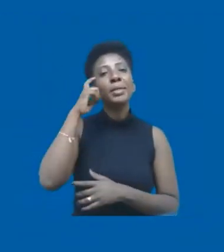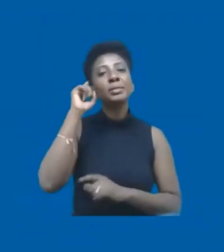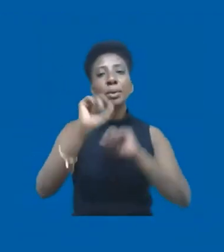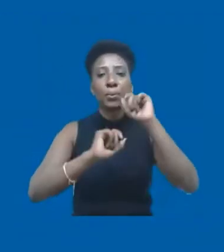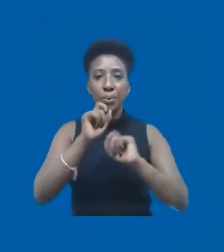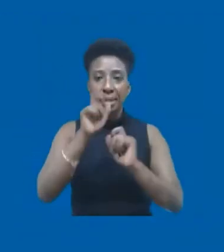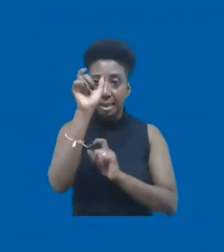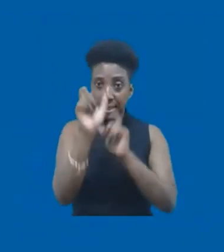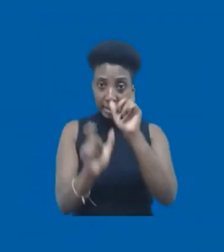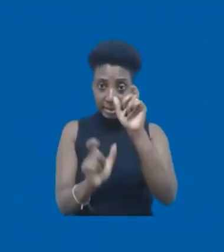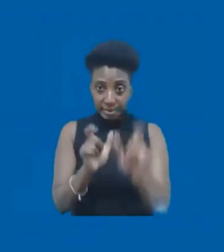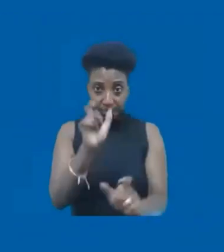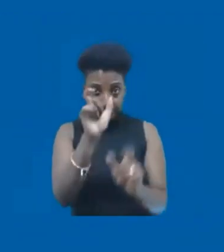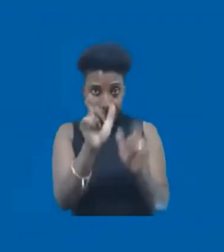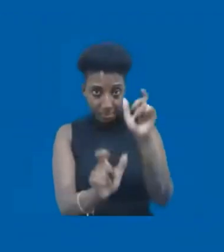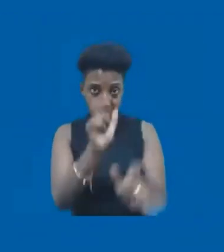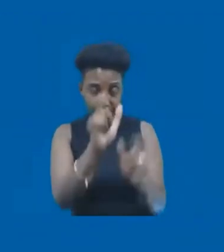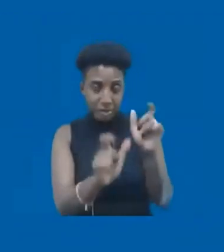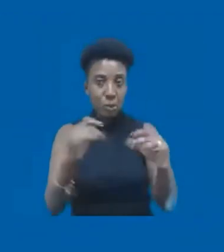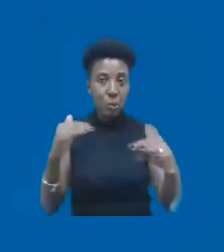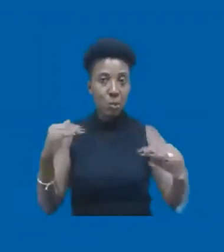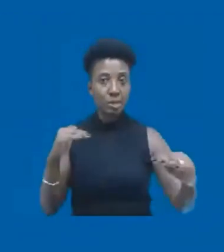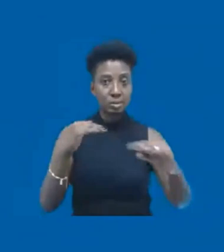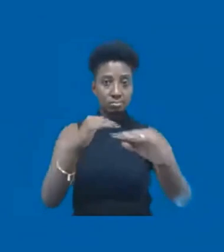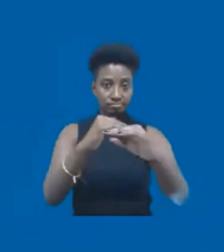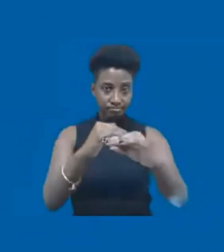indivíduos, eles sairiam em pé de igualdade